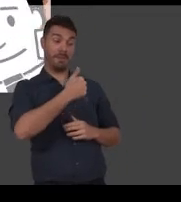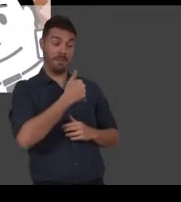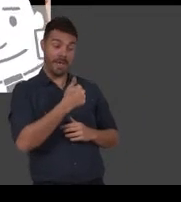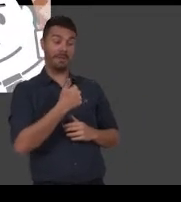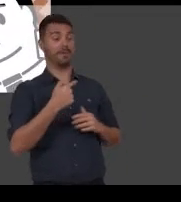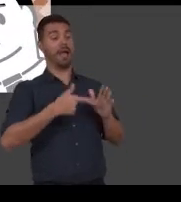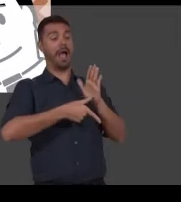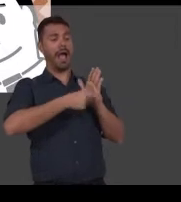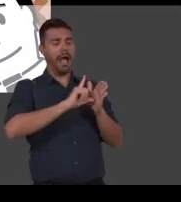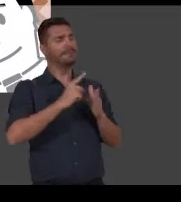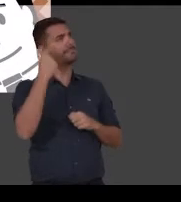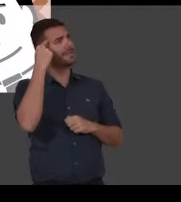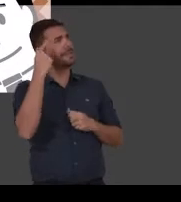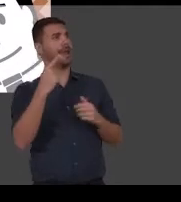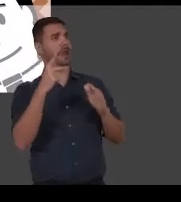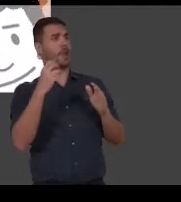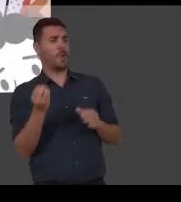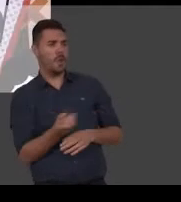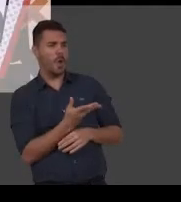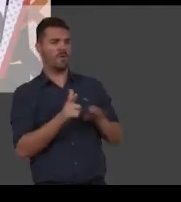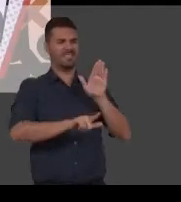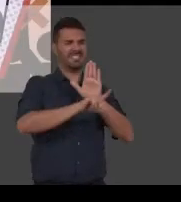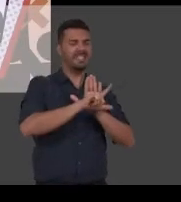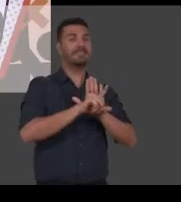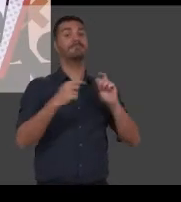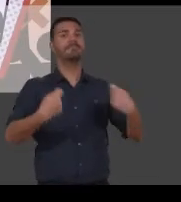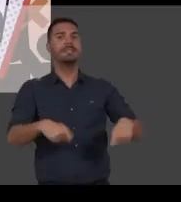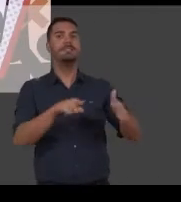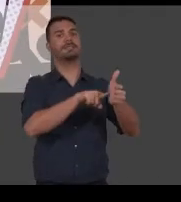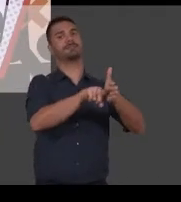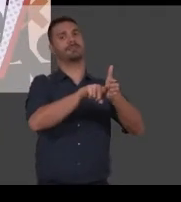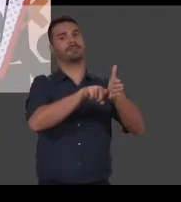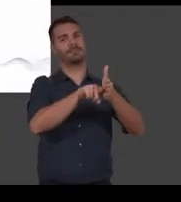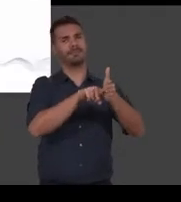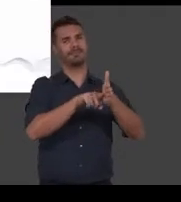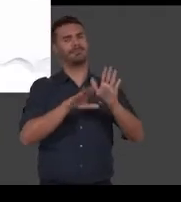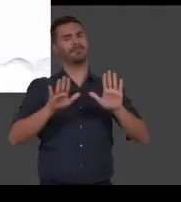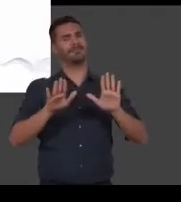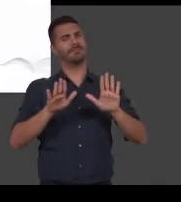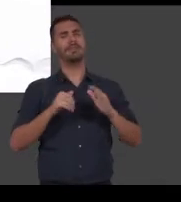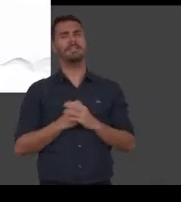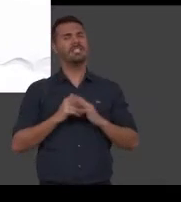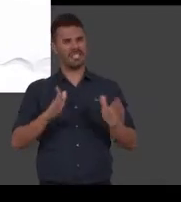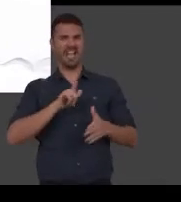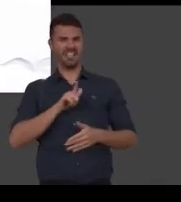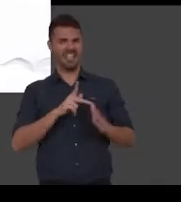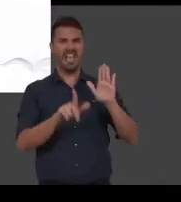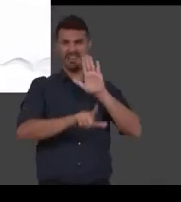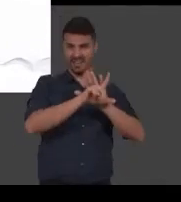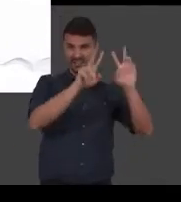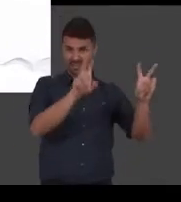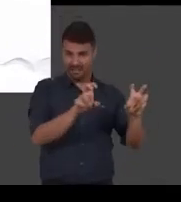primeiro lugar, antes de pensar em criar um novo projeto de lei, é preciso fazer uma pesquisa. Tipo, já existem